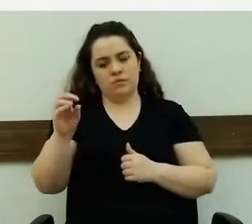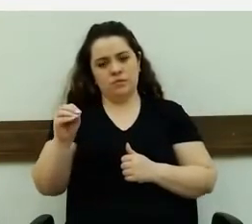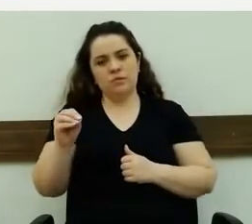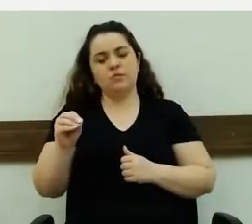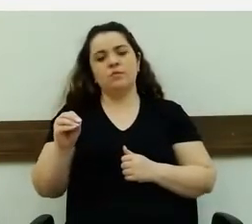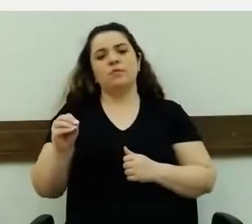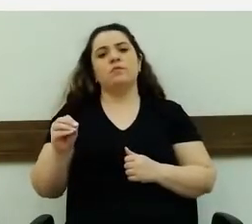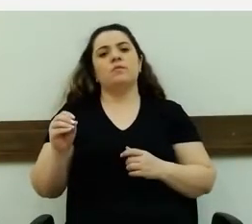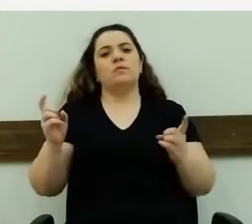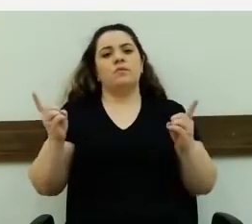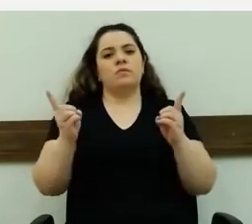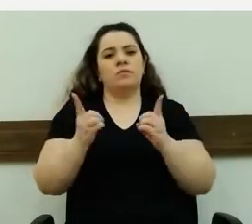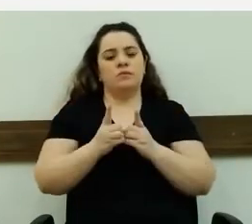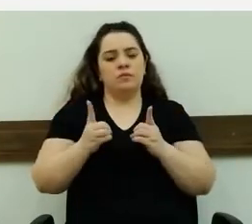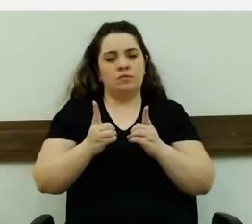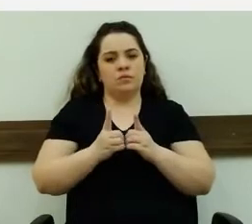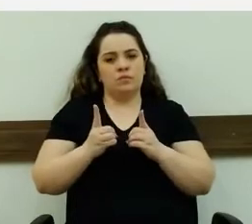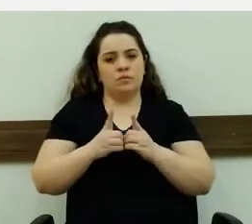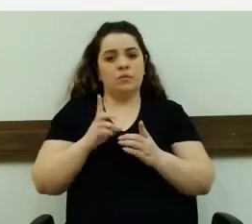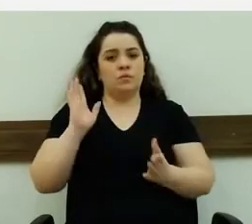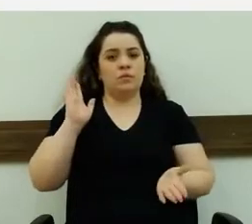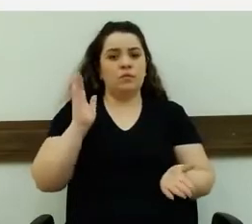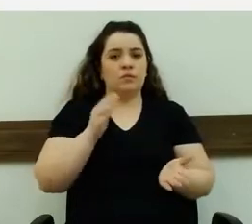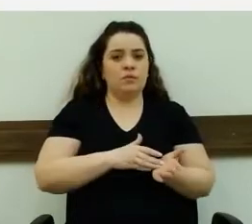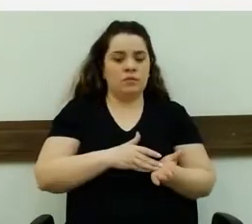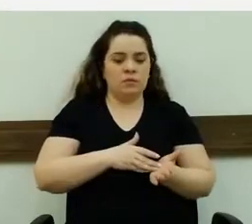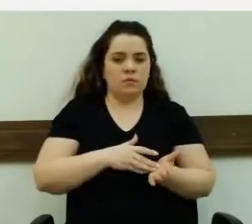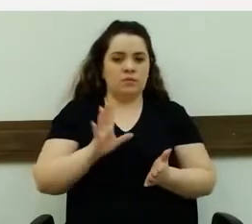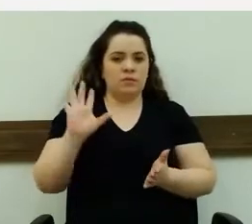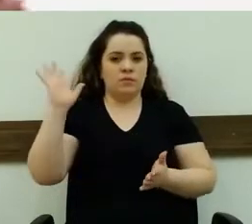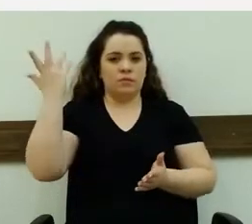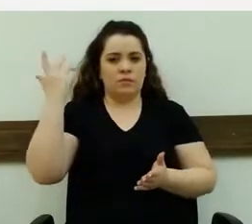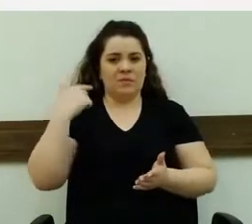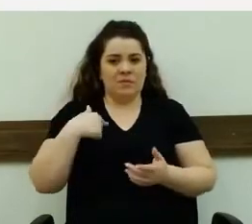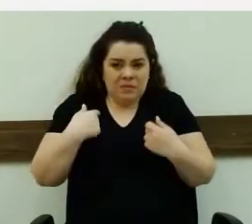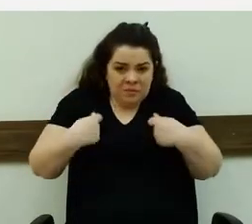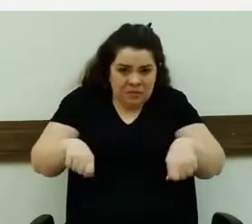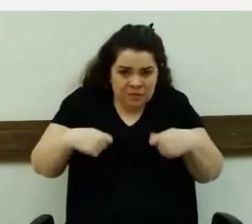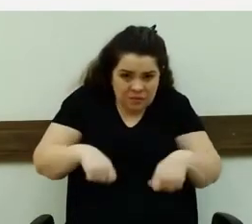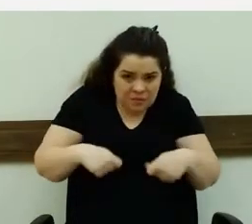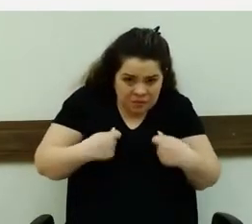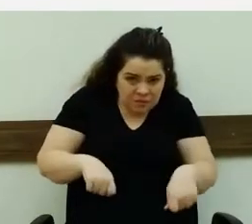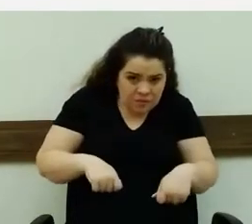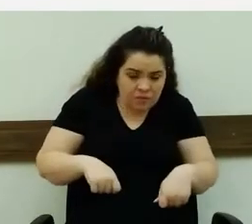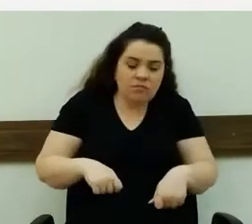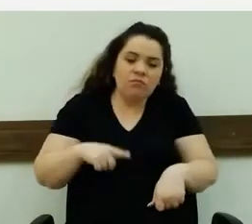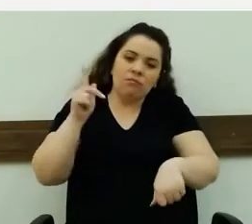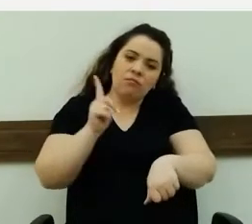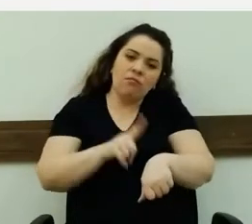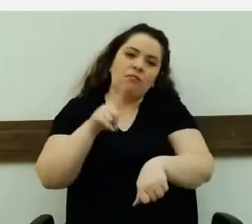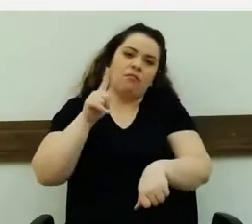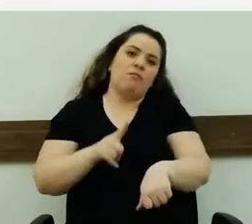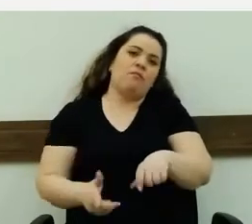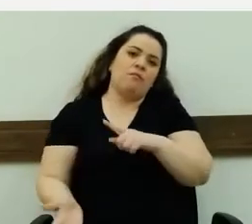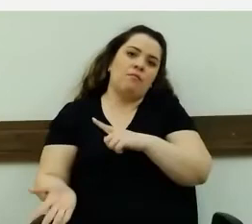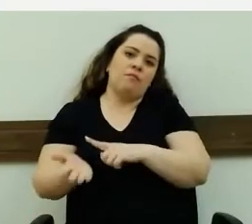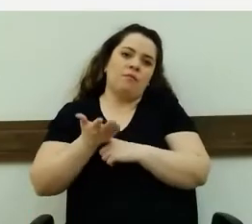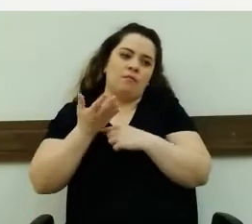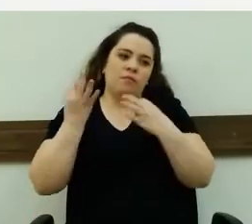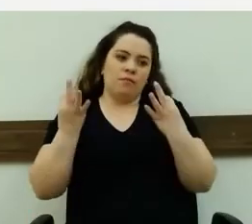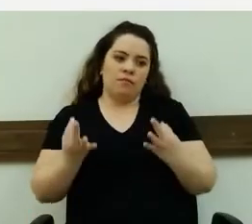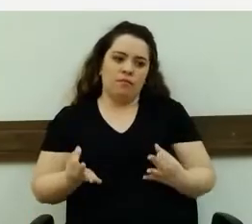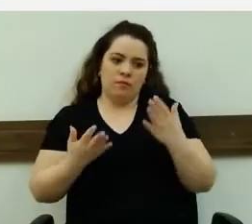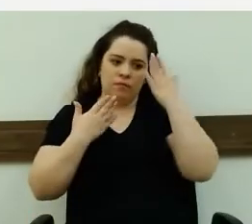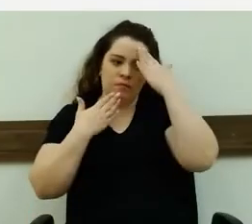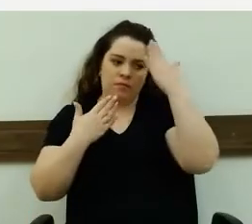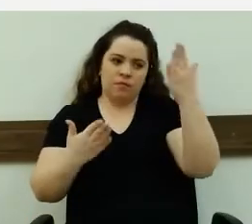momento de... aquele momento de... eu preciso disso, instantâneo, sabe? Eles estão aí de braços abertos para nos receber.